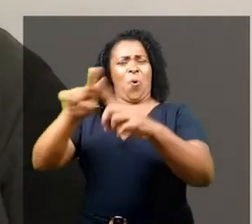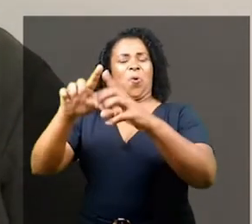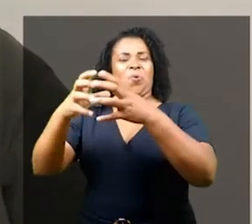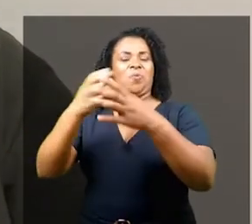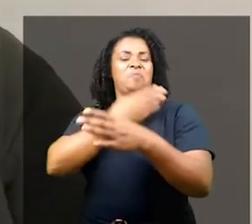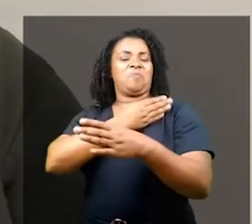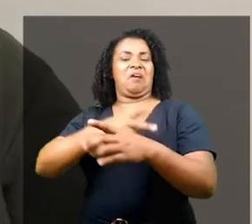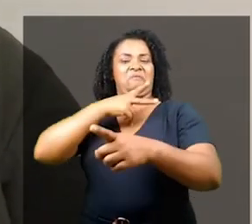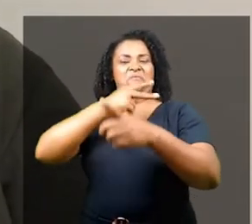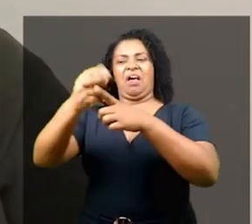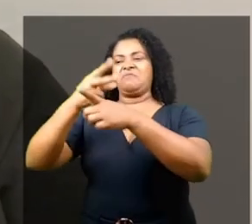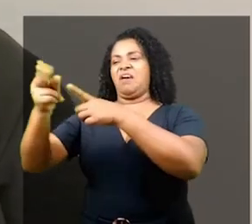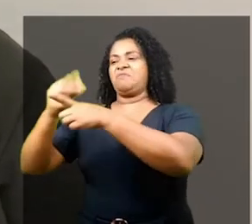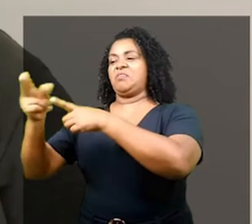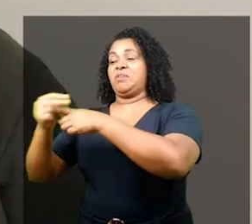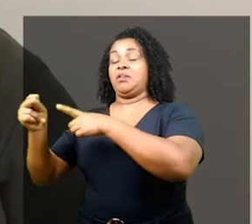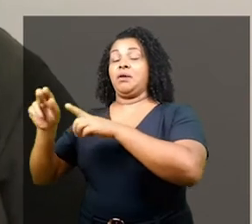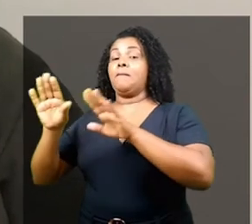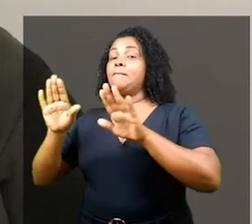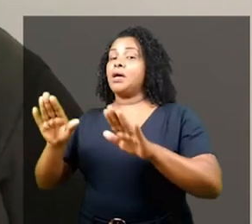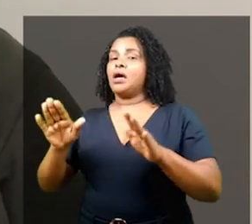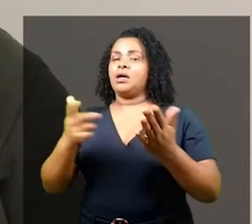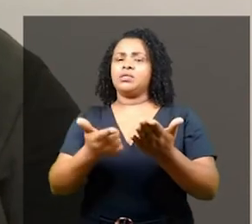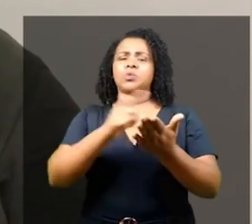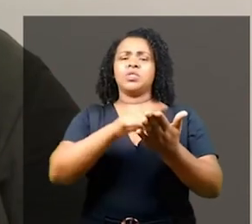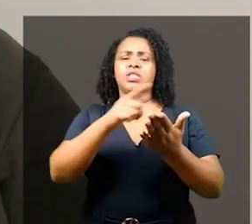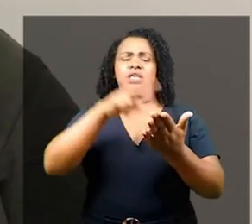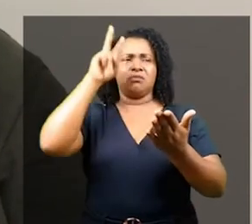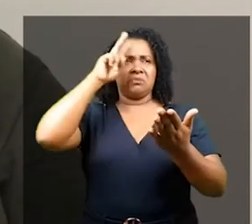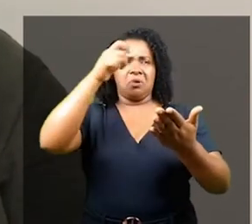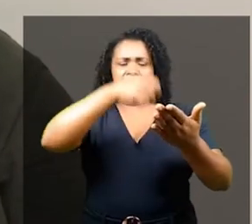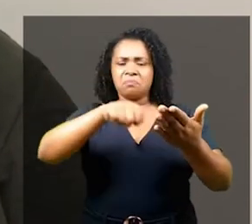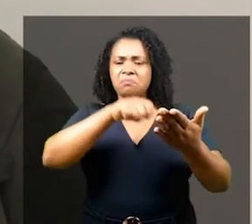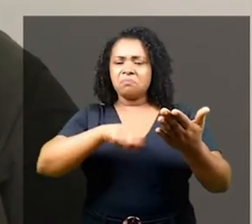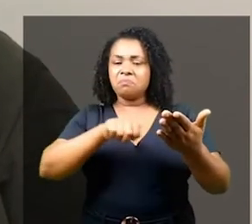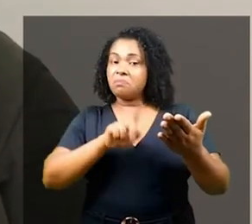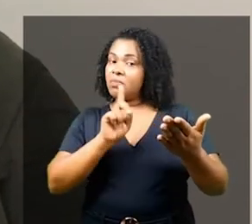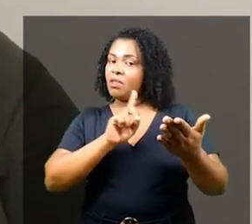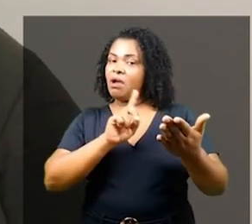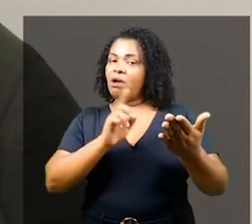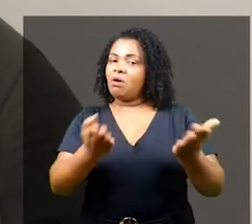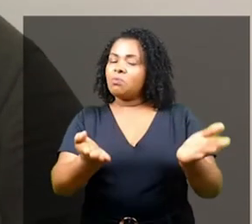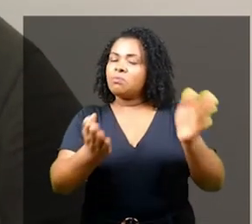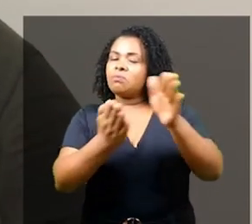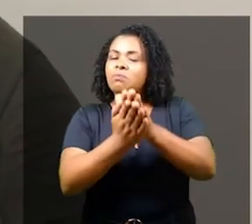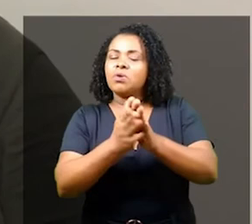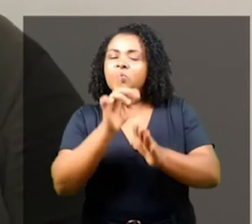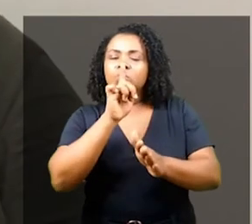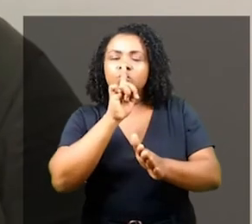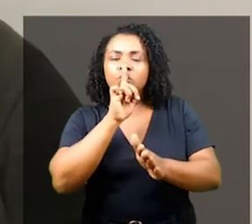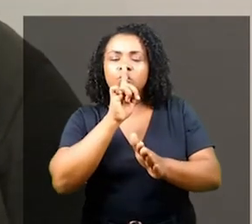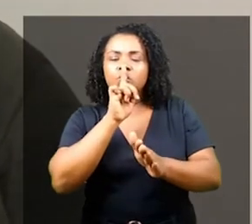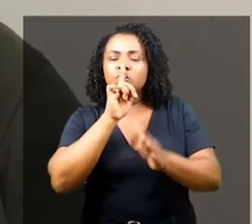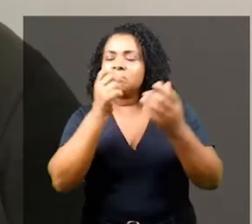Nós precisamos falar quando os poderes hegemônicos silenciam diante do assassinato de crianças negras